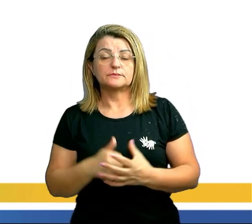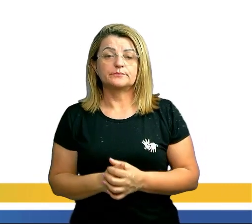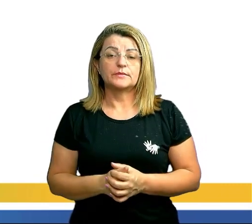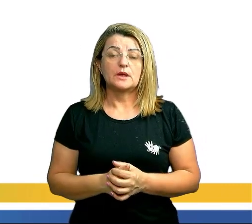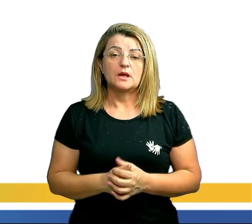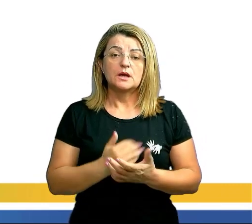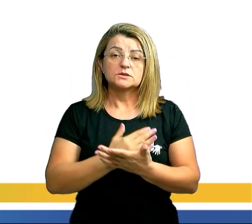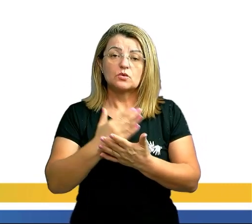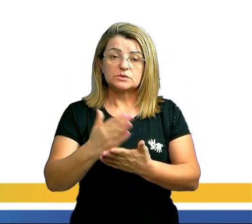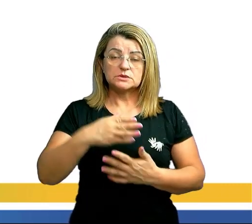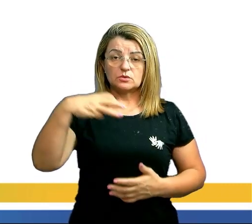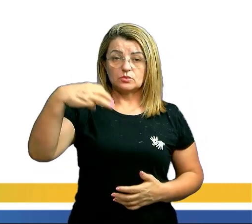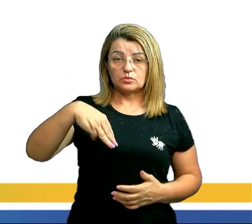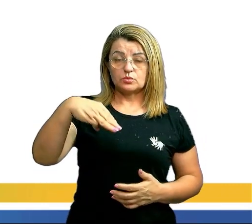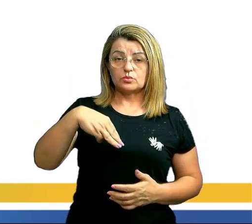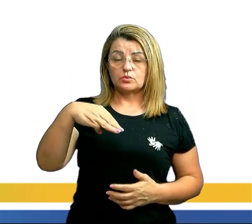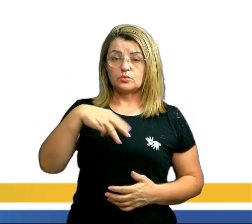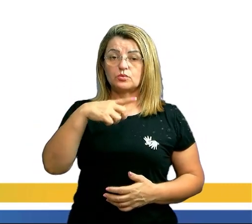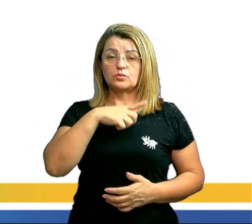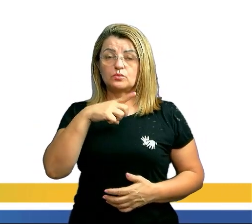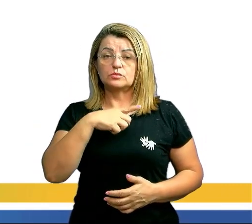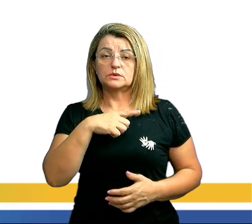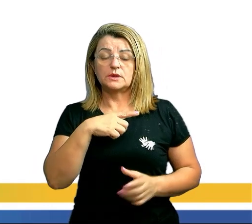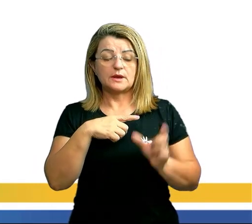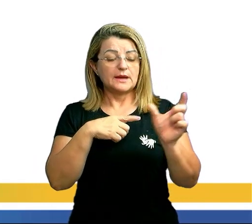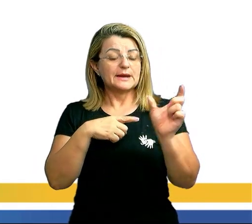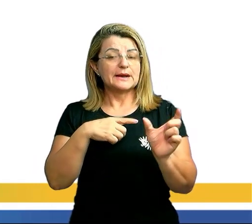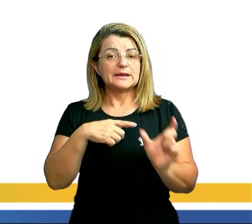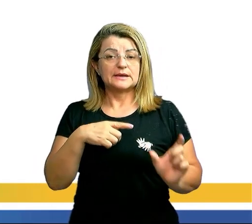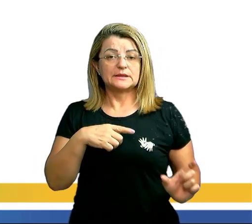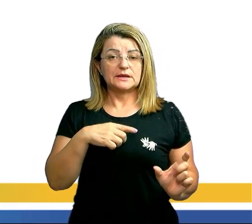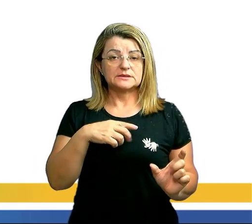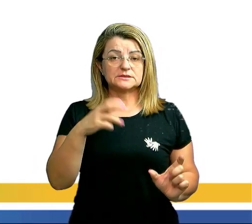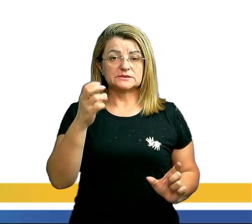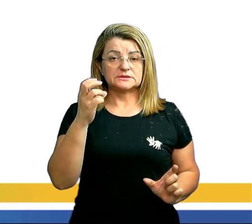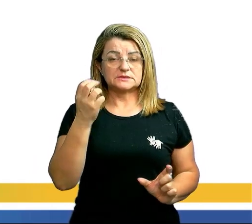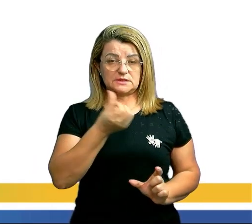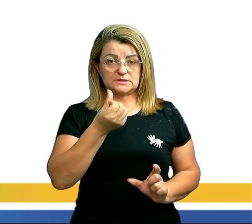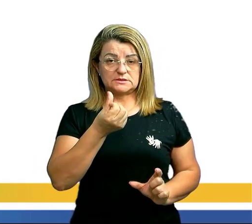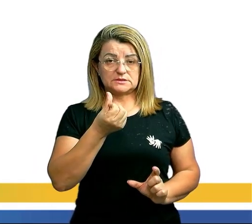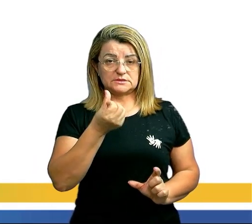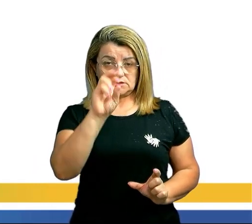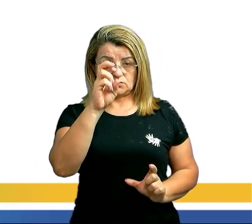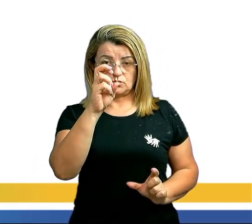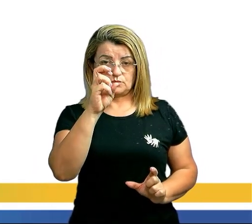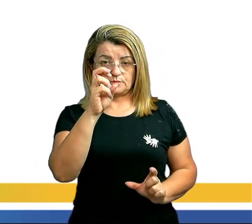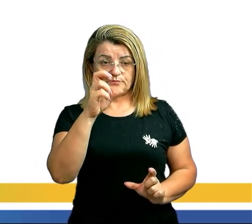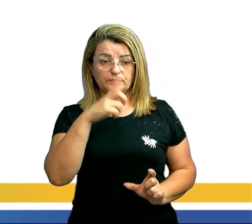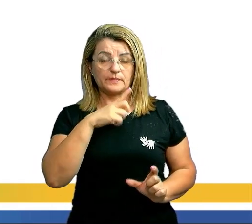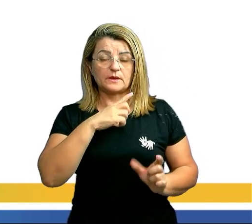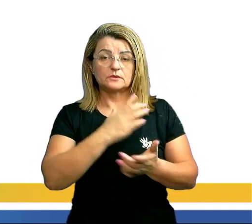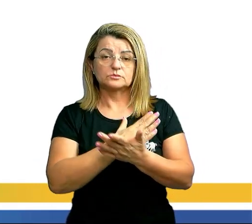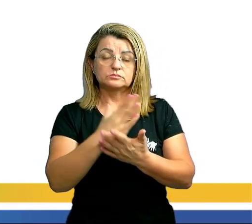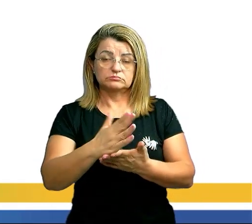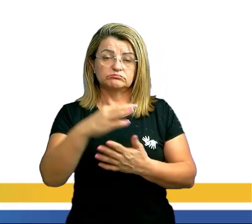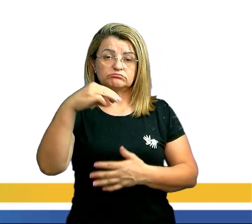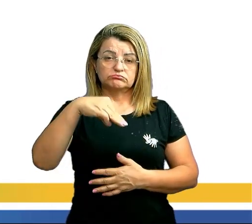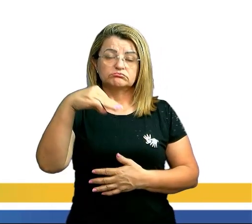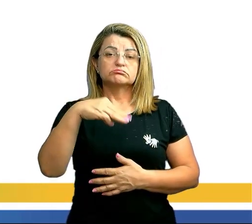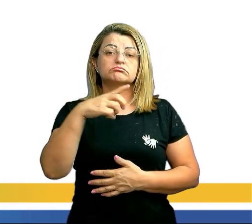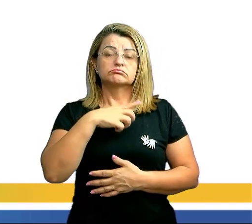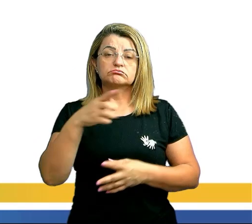começar com M, restarão cinco caracteres, não são seis ao todo? Digamos que comece com M, vai sobrar cinco